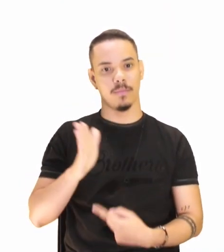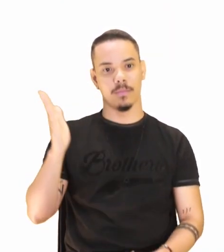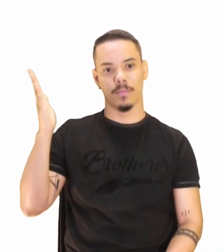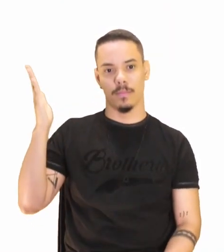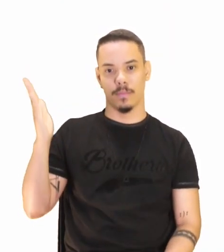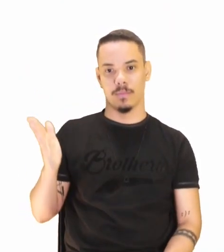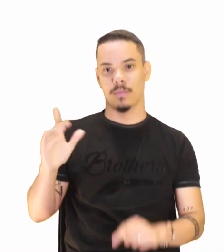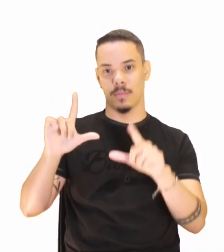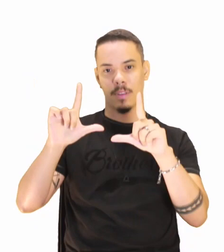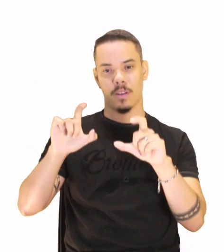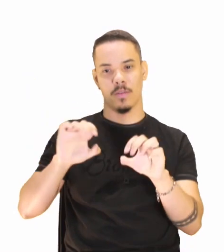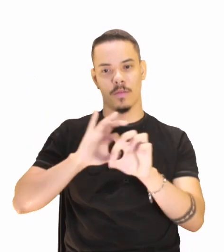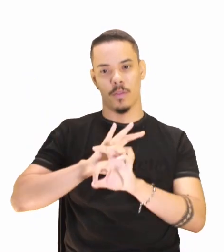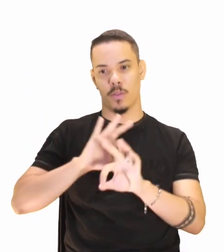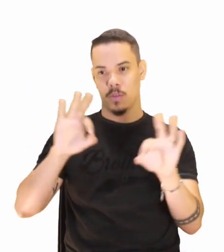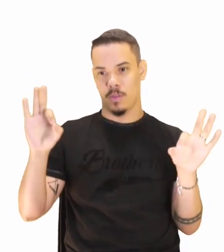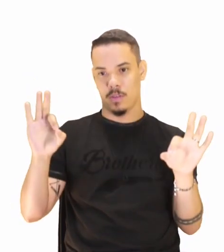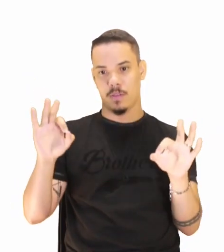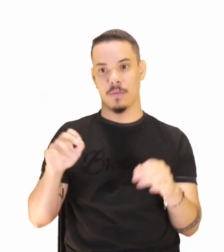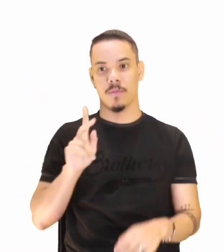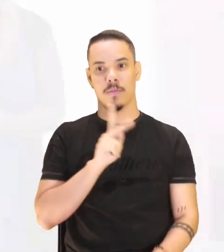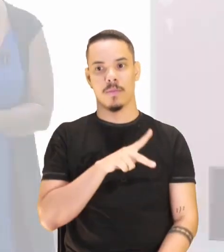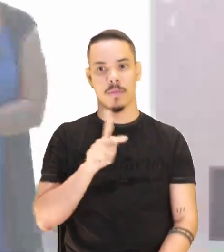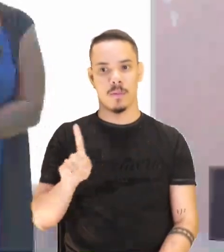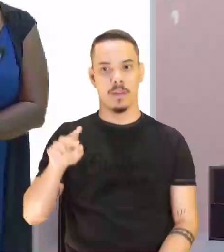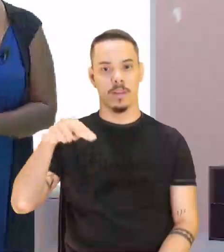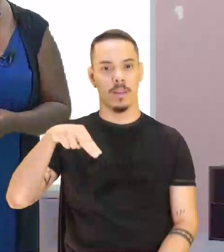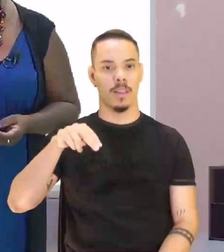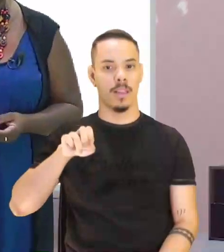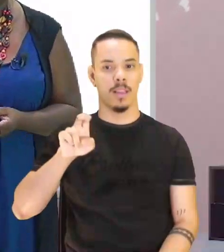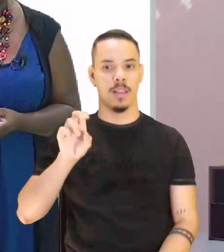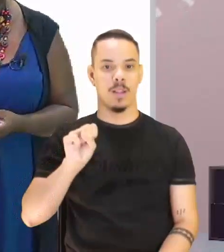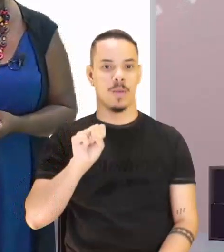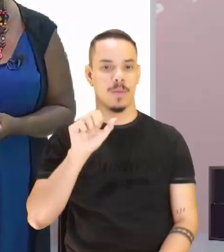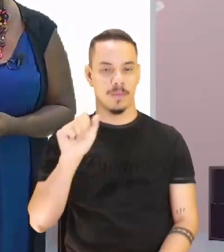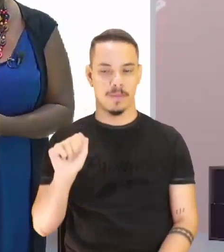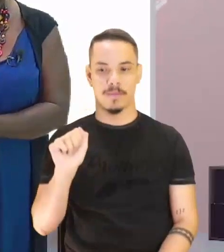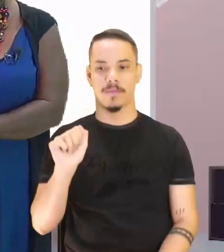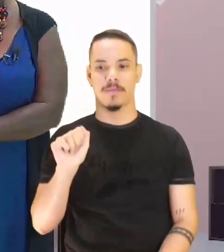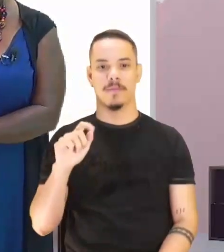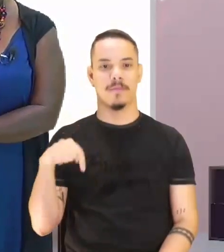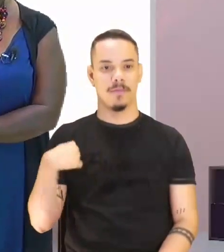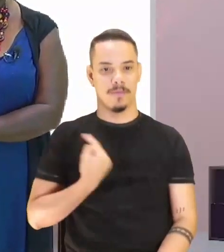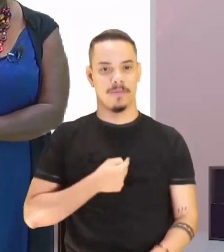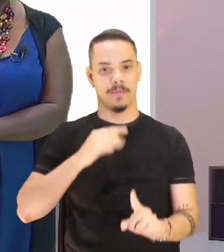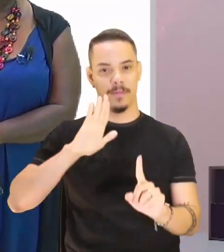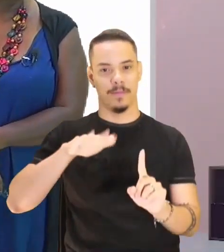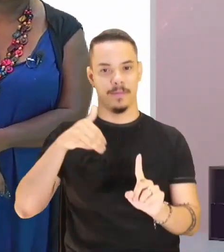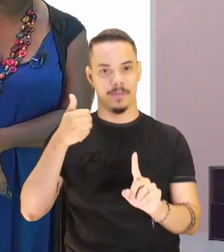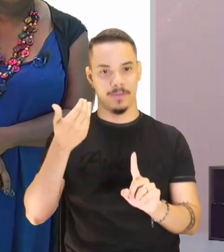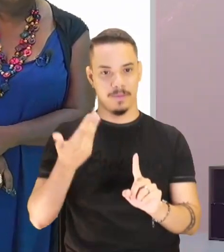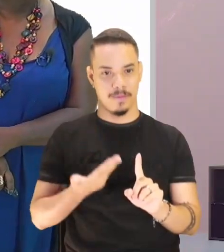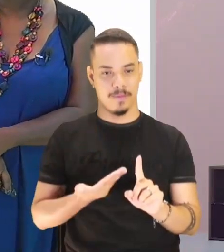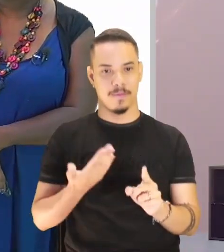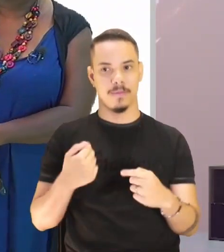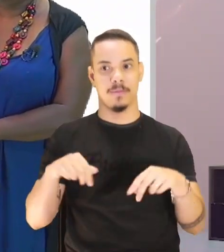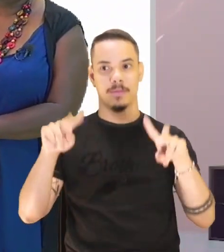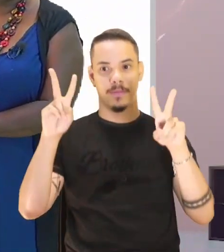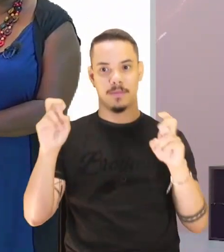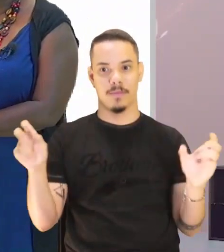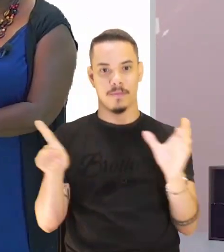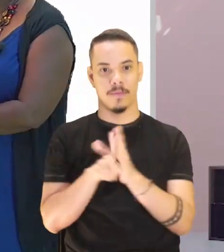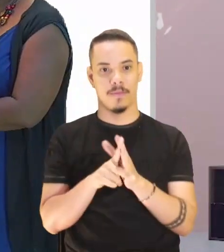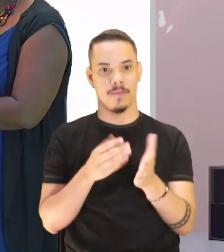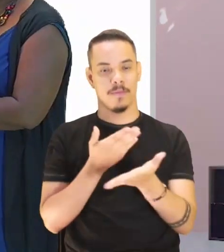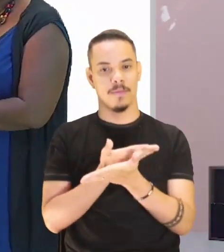foto ficou muito bem, né? Professora Neuza, aí então a nossa homenagem, né? Abre alas aí